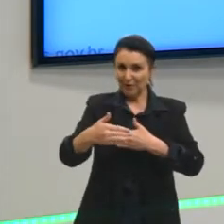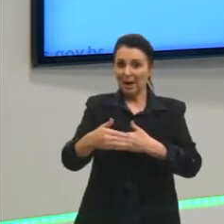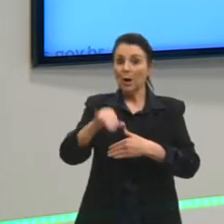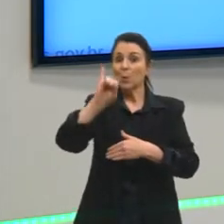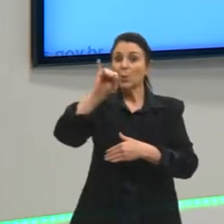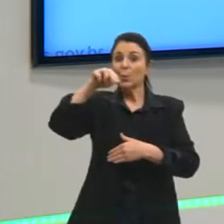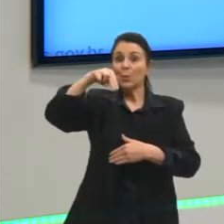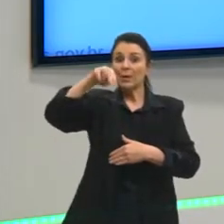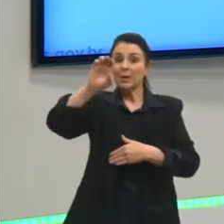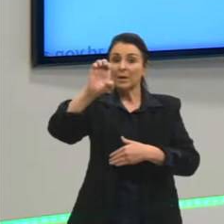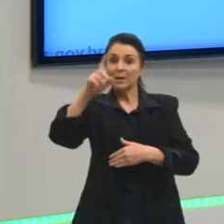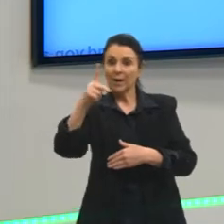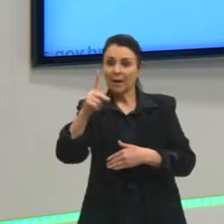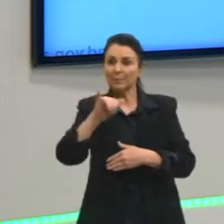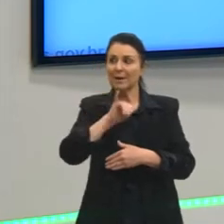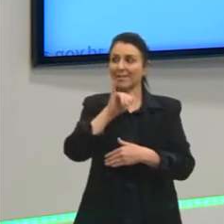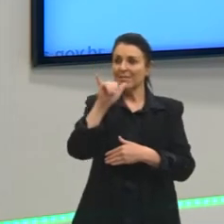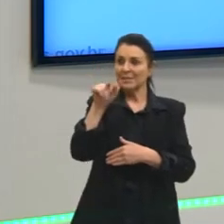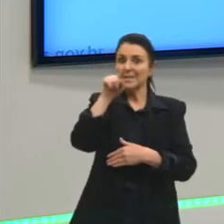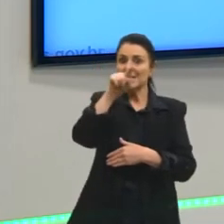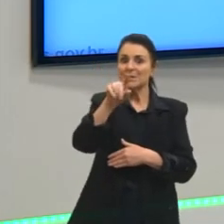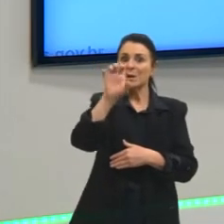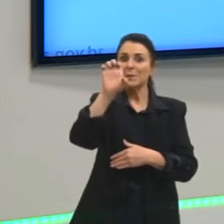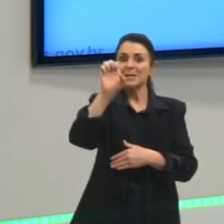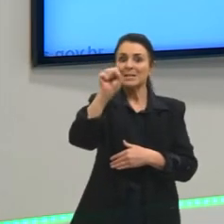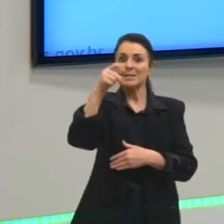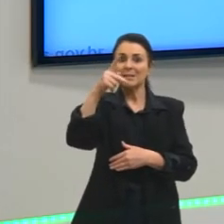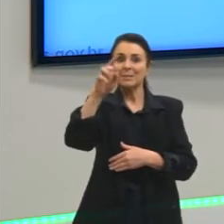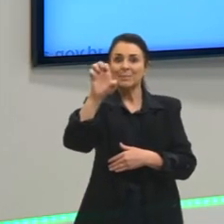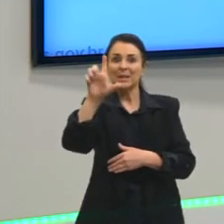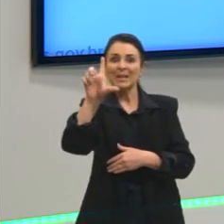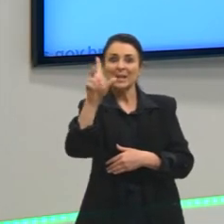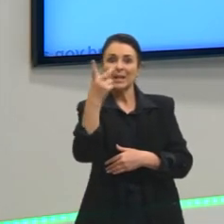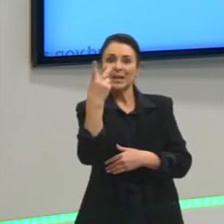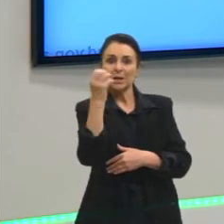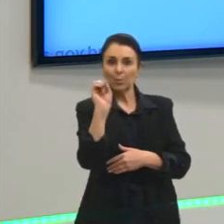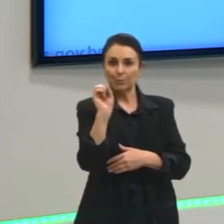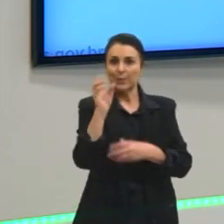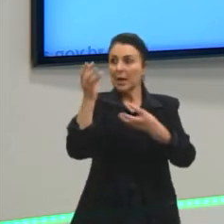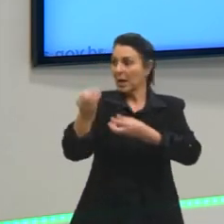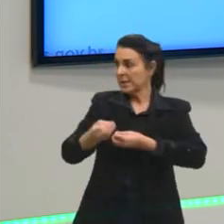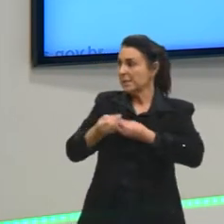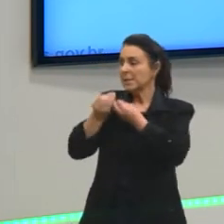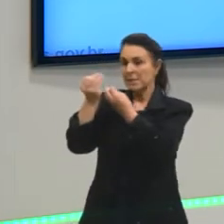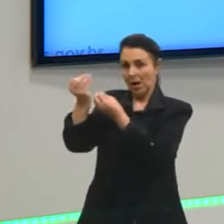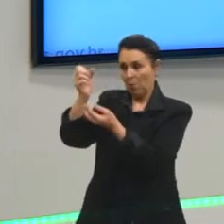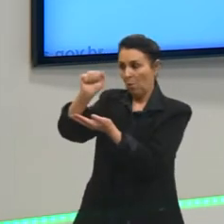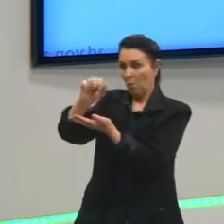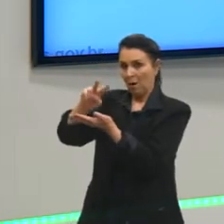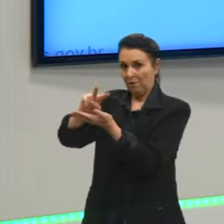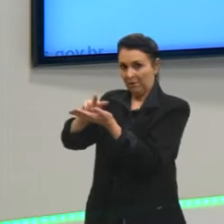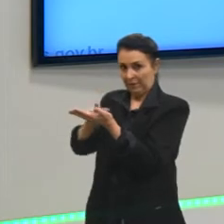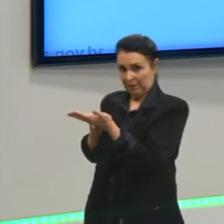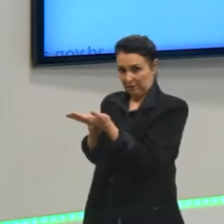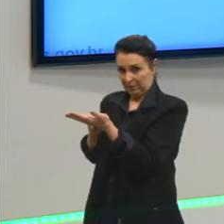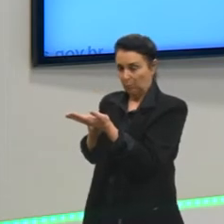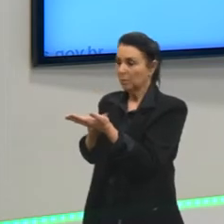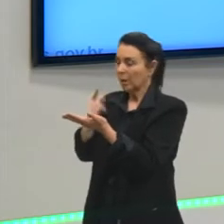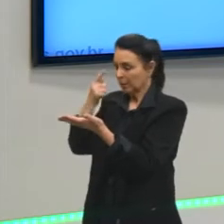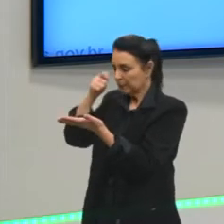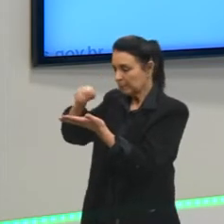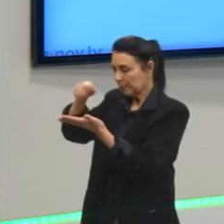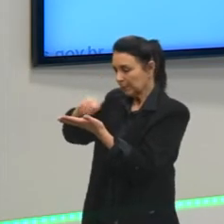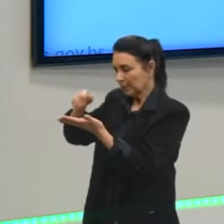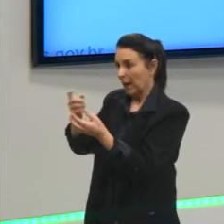exatamente isso aqui. Eles levam para a correção, os corretores realizam a correção, volta lá para a página